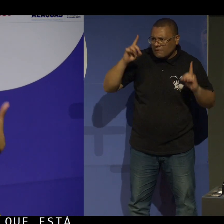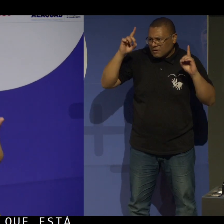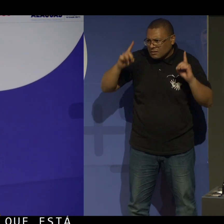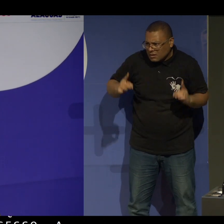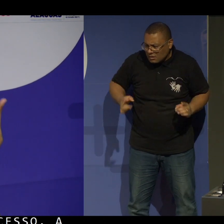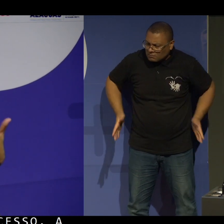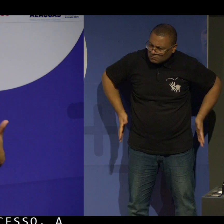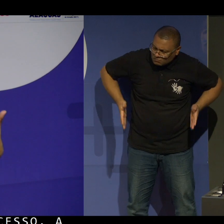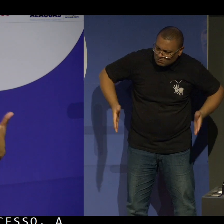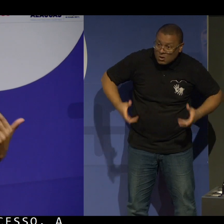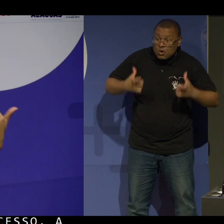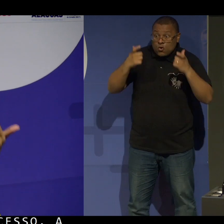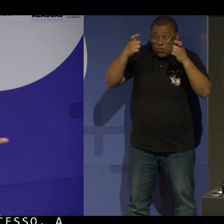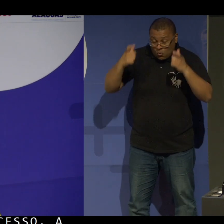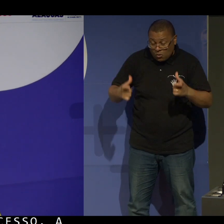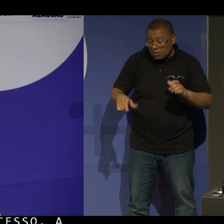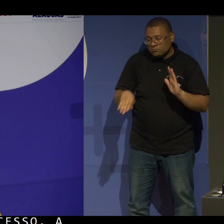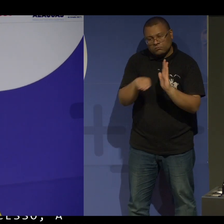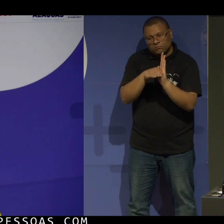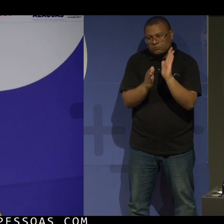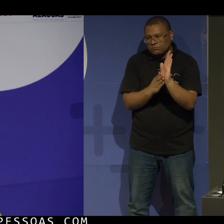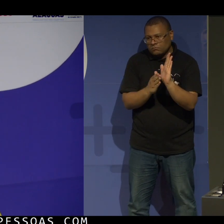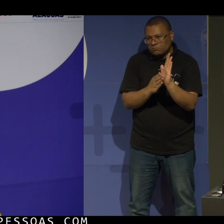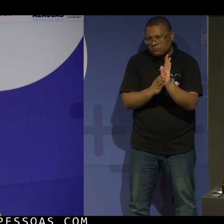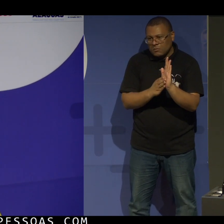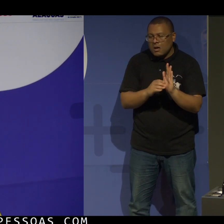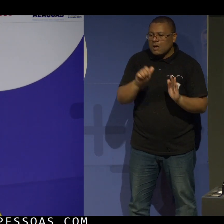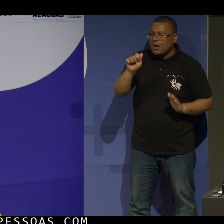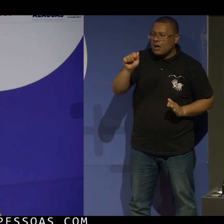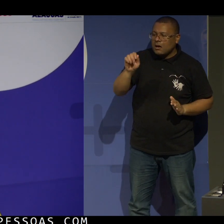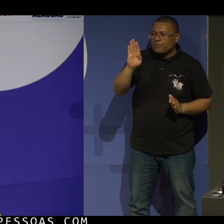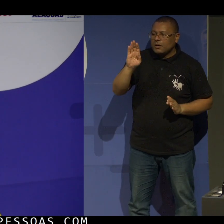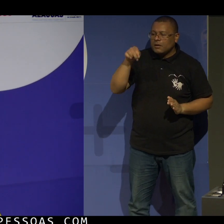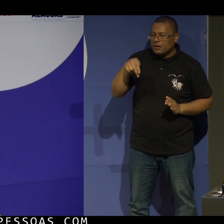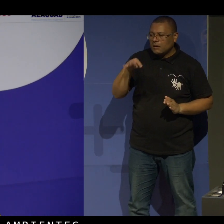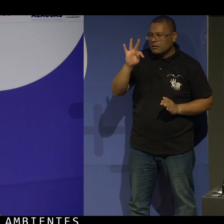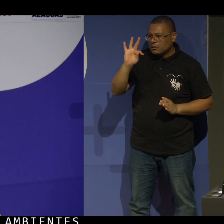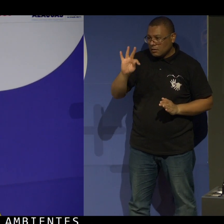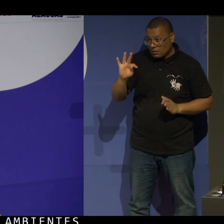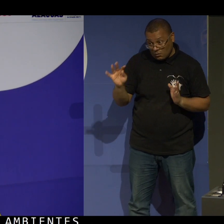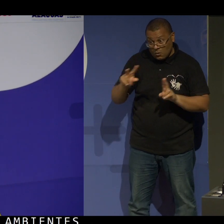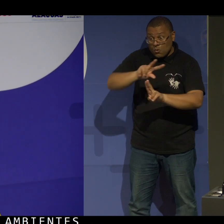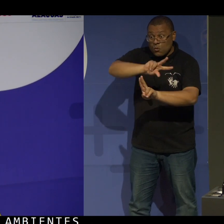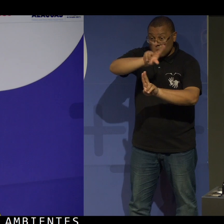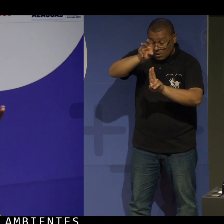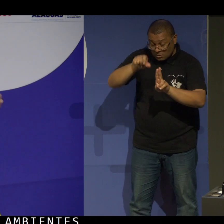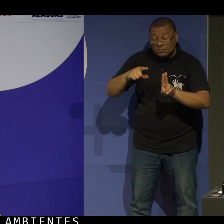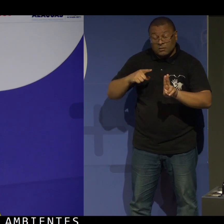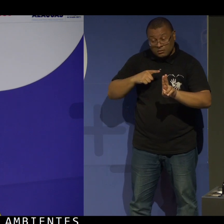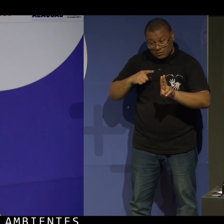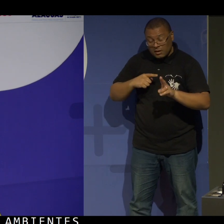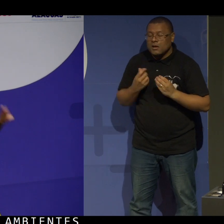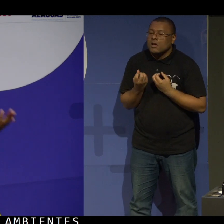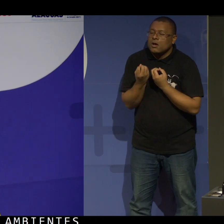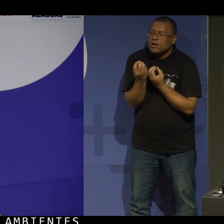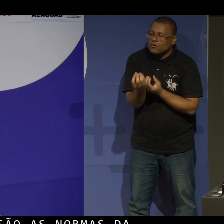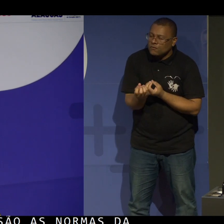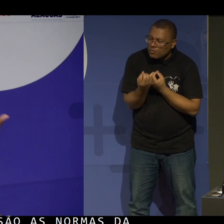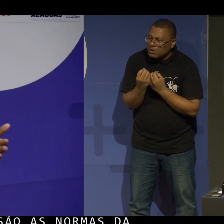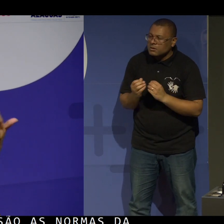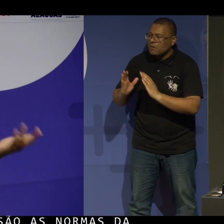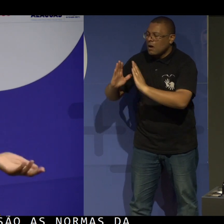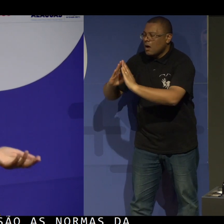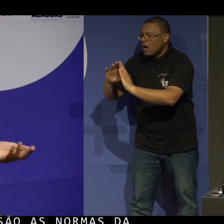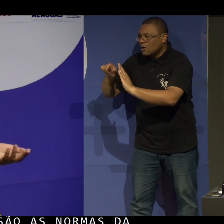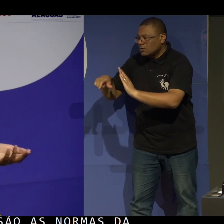em ambientes arquitetônicos são as normas da BNT, especificamente. O Bradesco, nas agências, ele tem as informações de quais agências